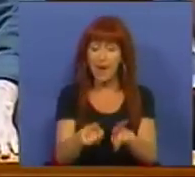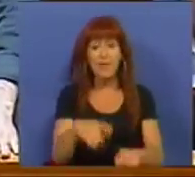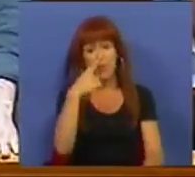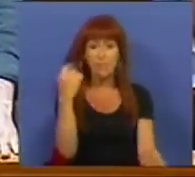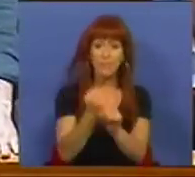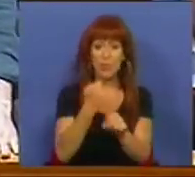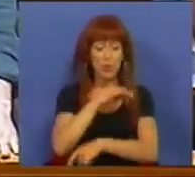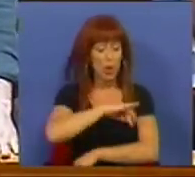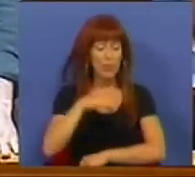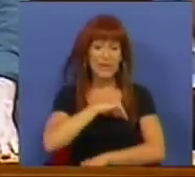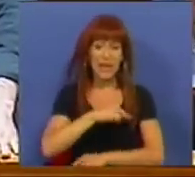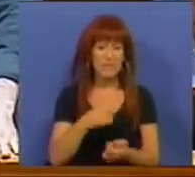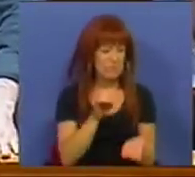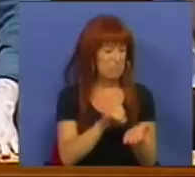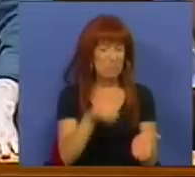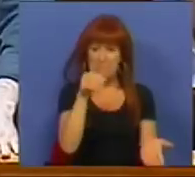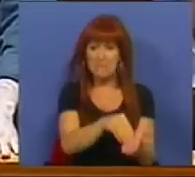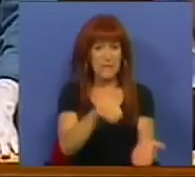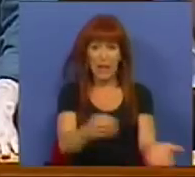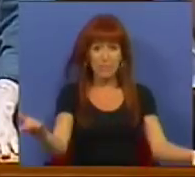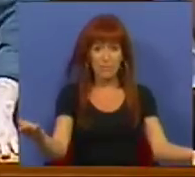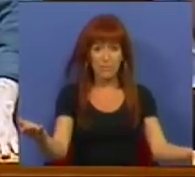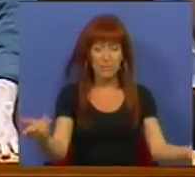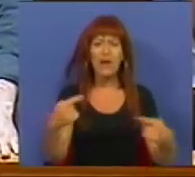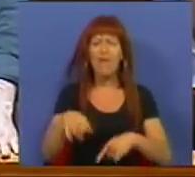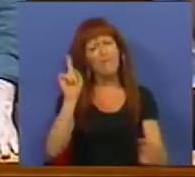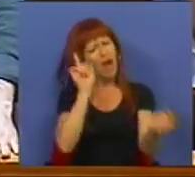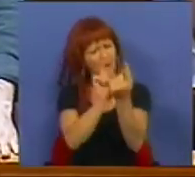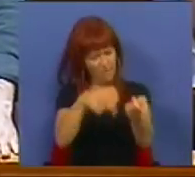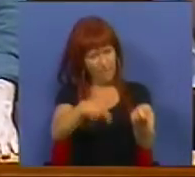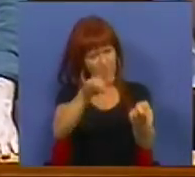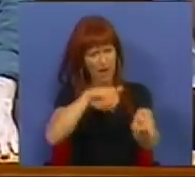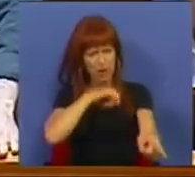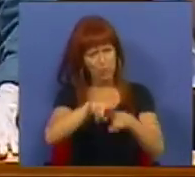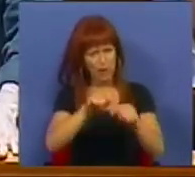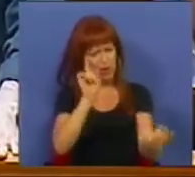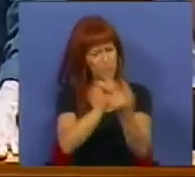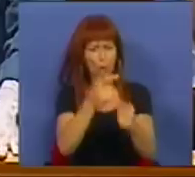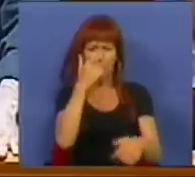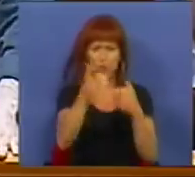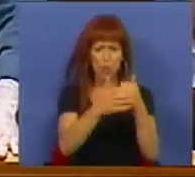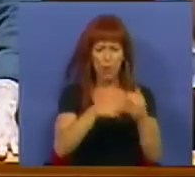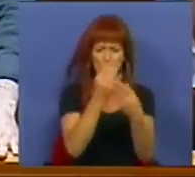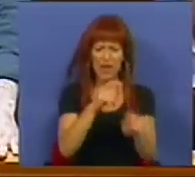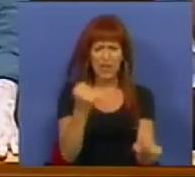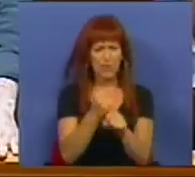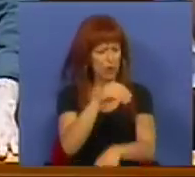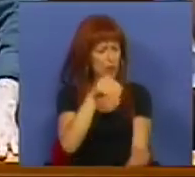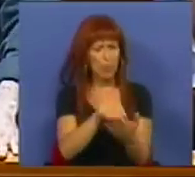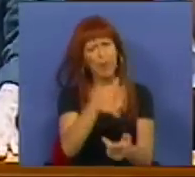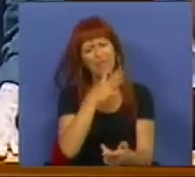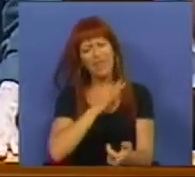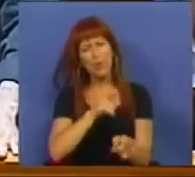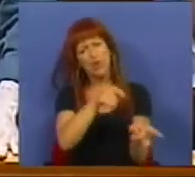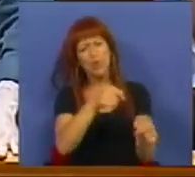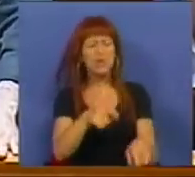trabalhadores que recebem salários de miséria. Vá ter com eles, Sr. Deputado. Vá ter com idosos, crianças, trabalhadores pobres e diga